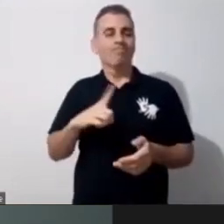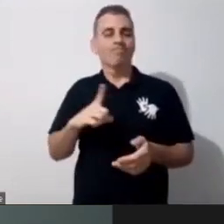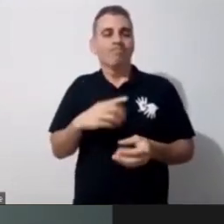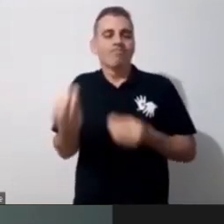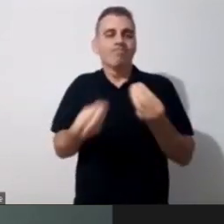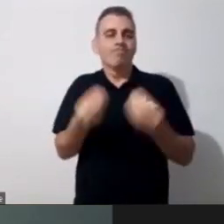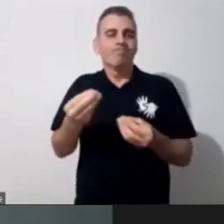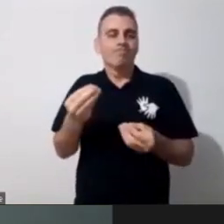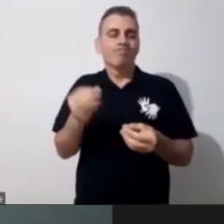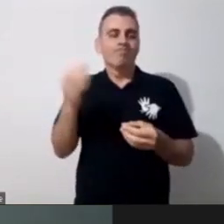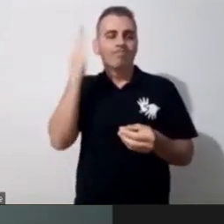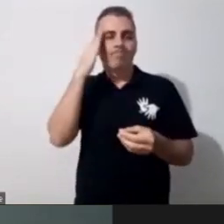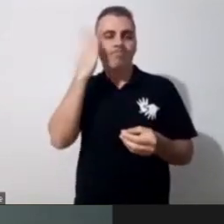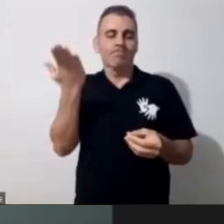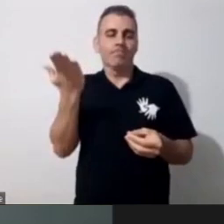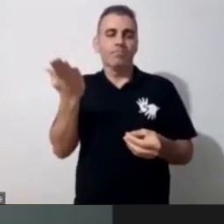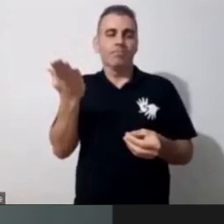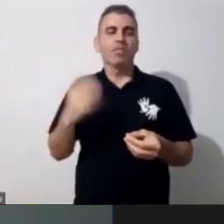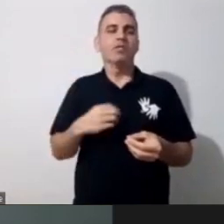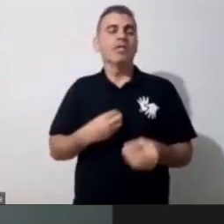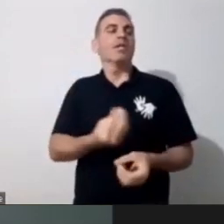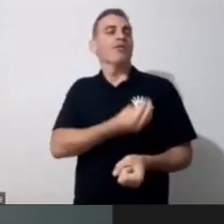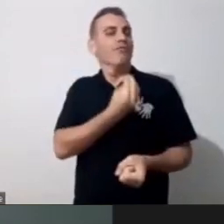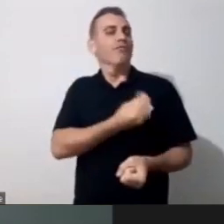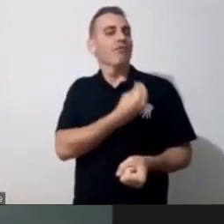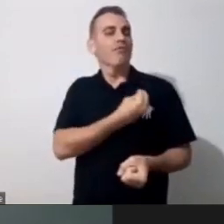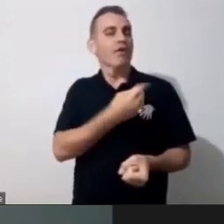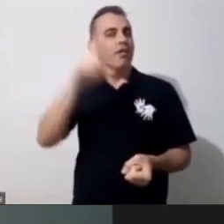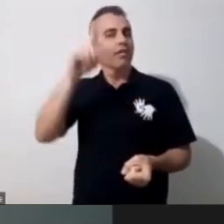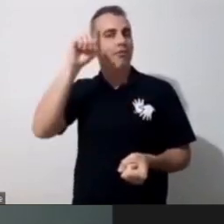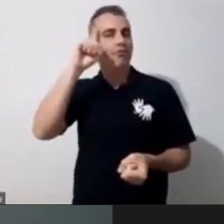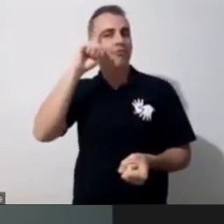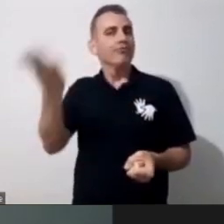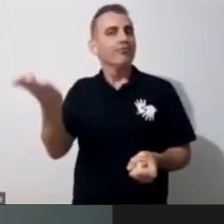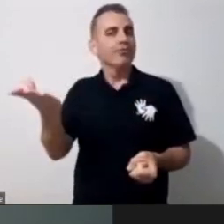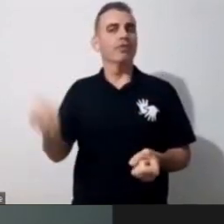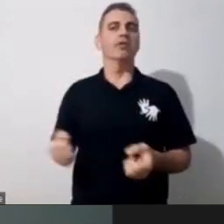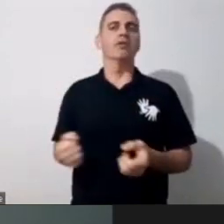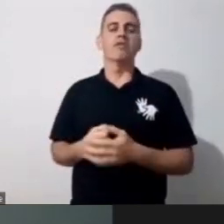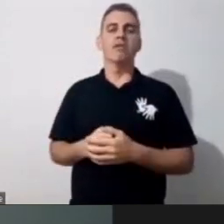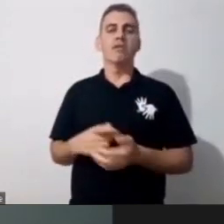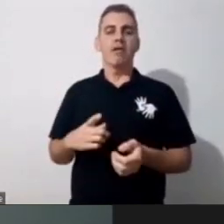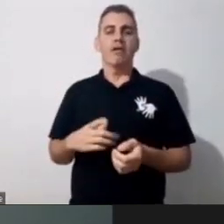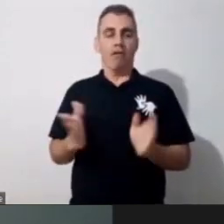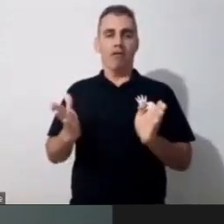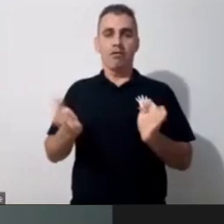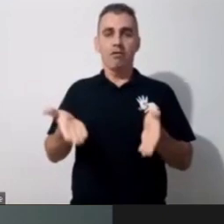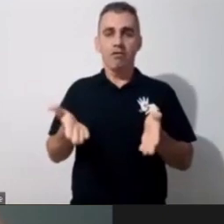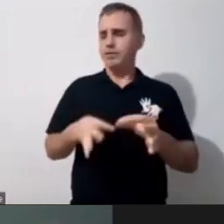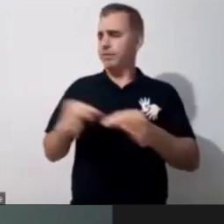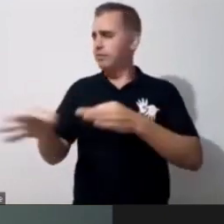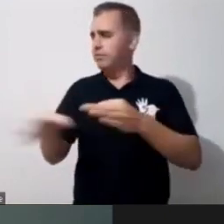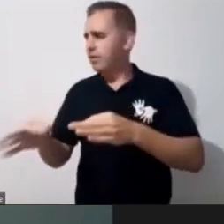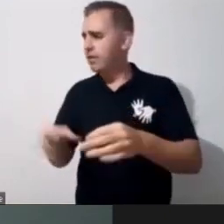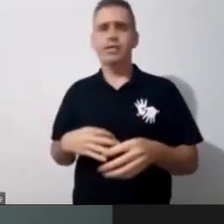precisar viver, né, é isso que eu venho conversando isso com as equipes aqui, né, a gente vem procurando, vamos planejar isso, vamos